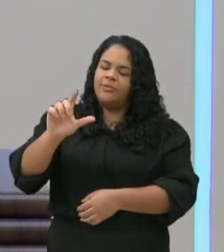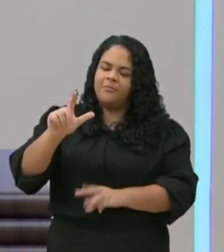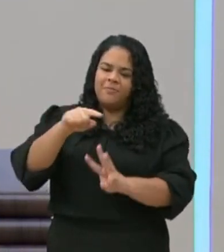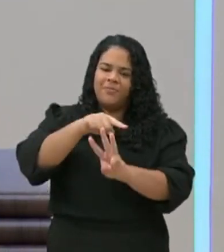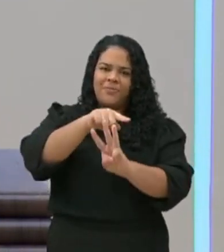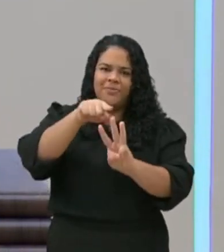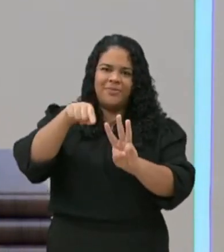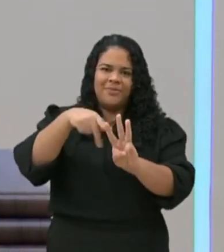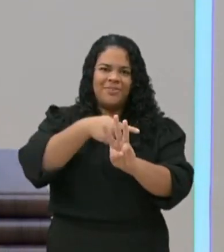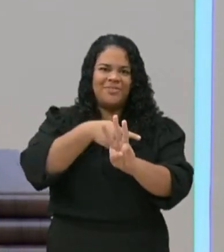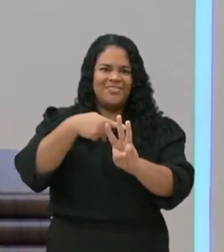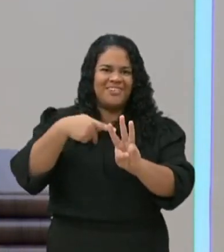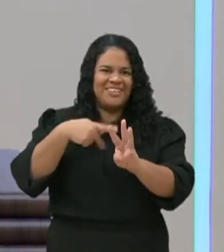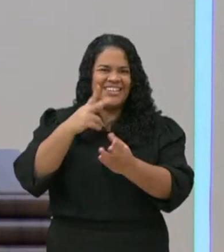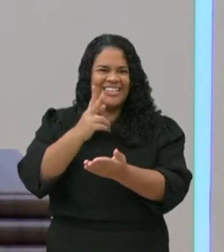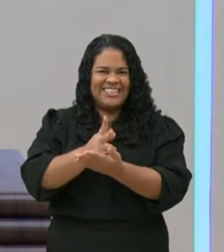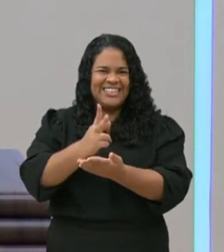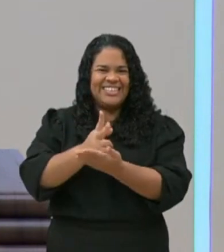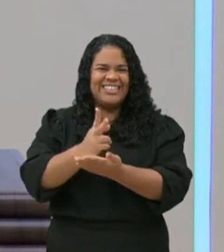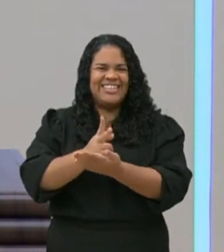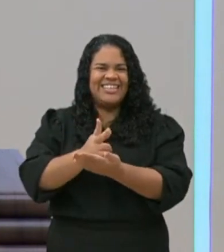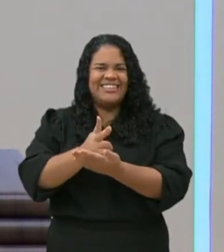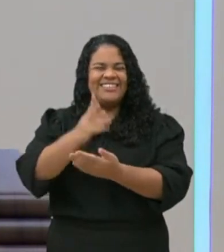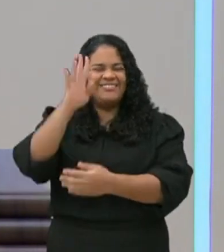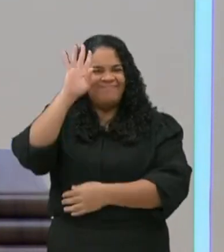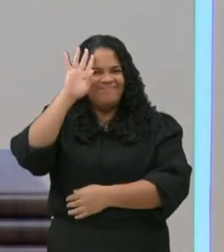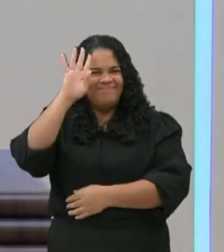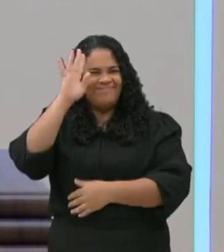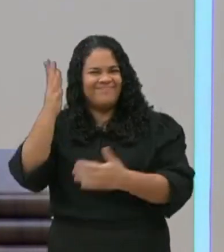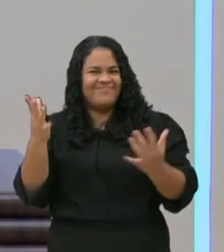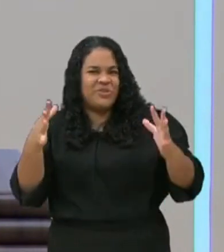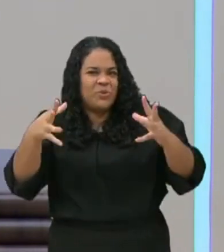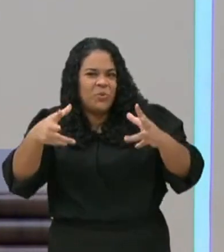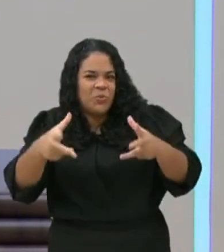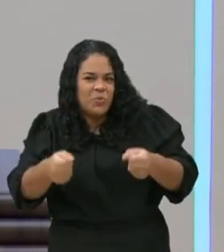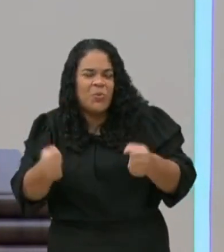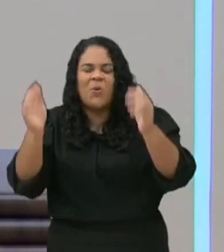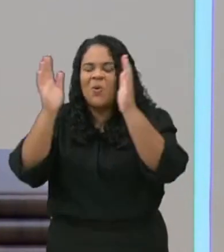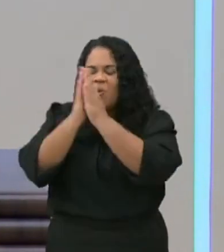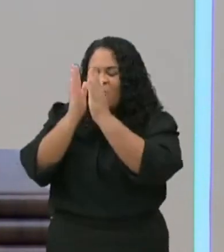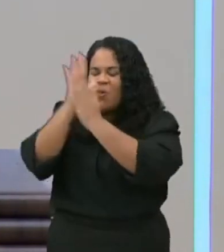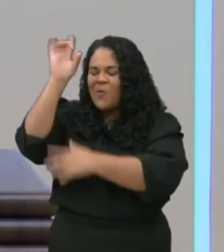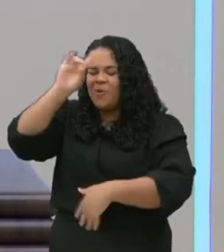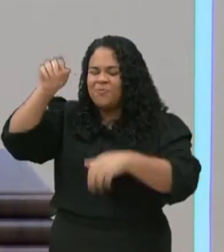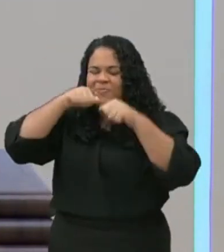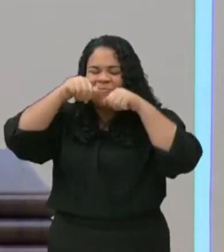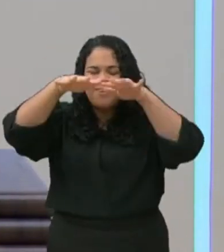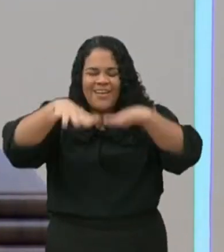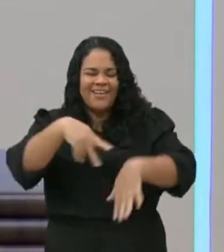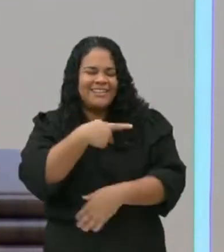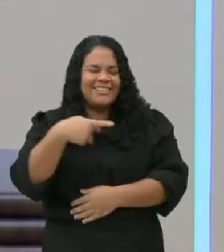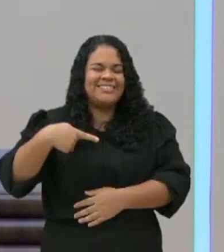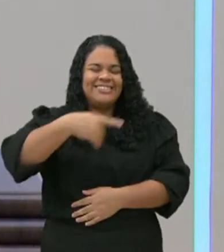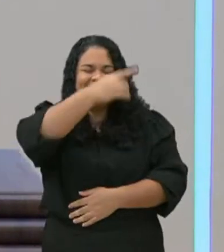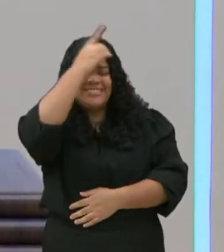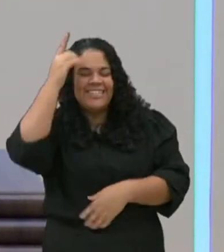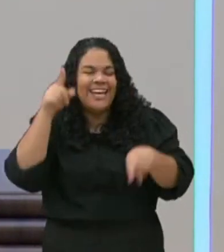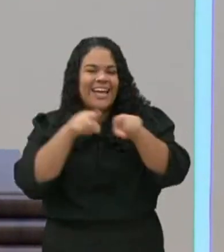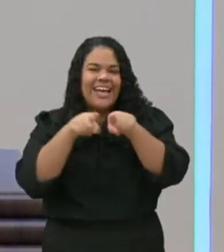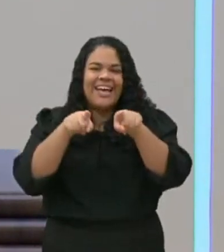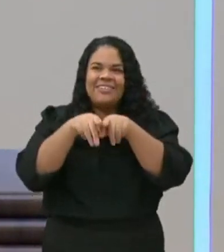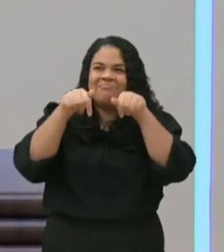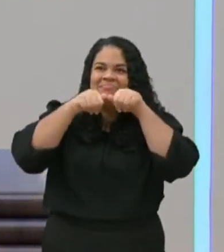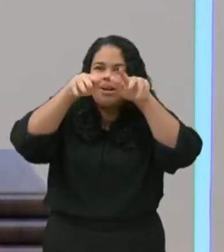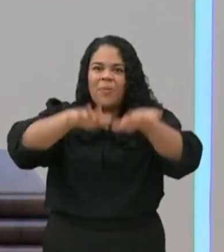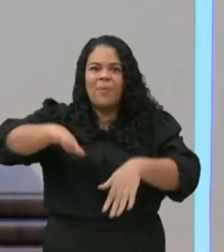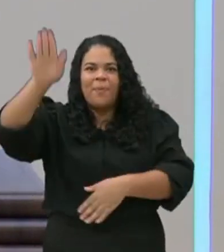intercedendo a Deus pela igreja, pelo nosso pastor, pelas famílias, pela nação, todas as quartas-feiras, juntamente com você que